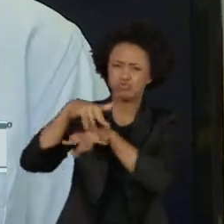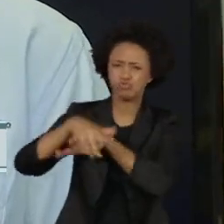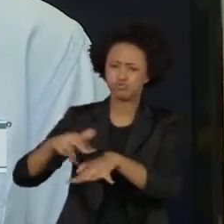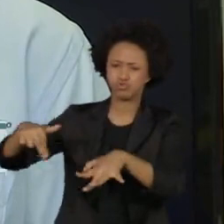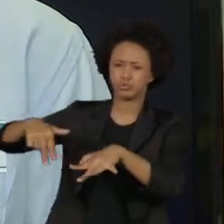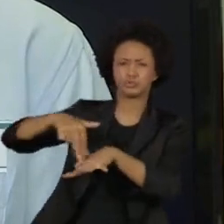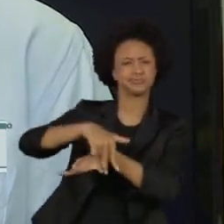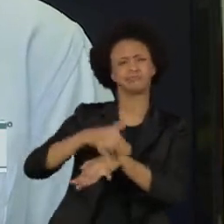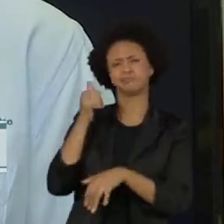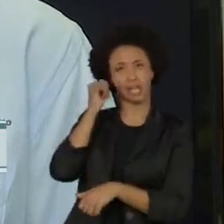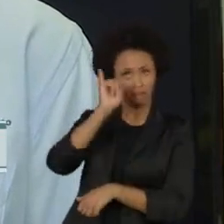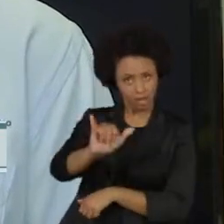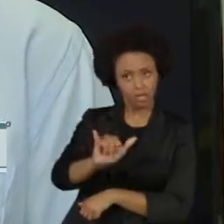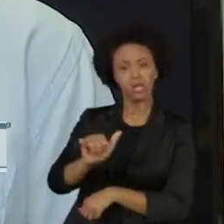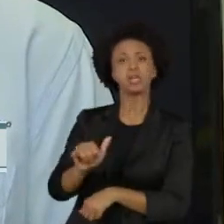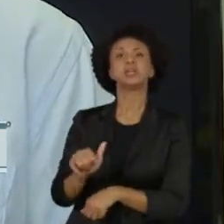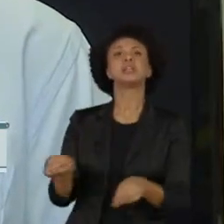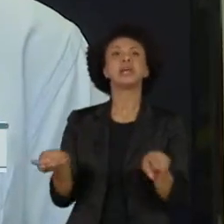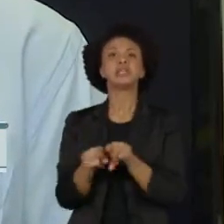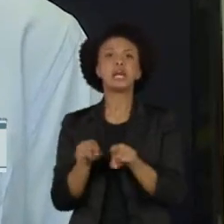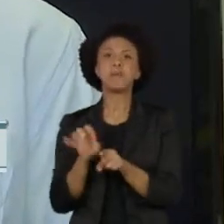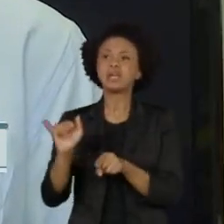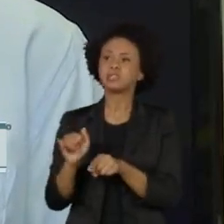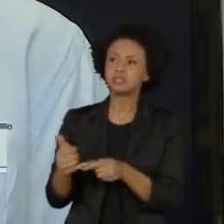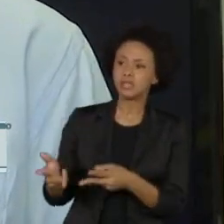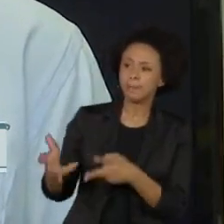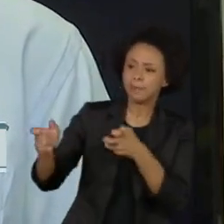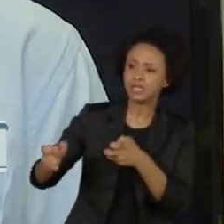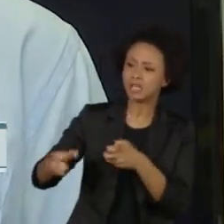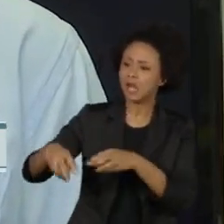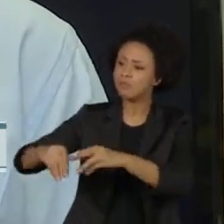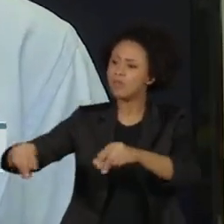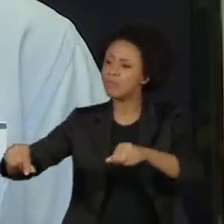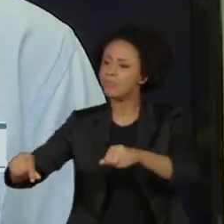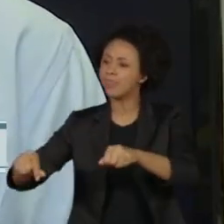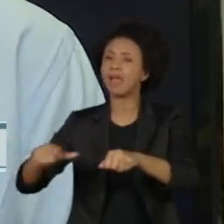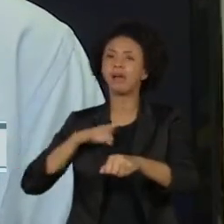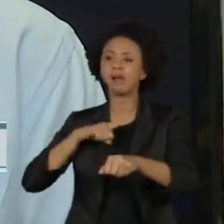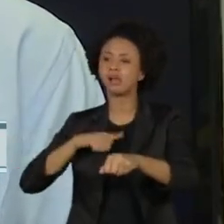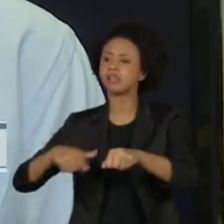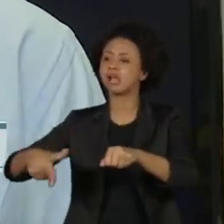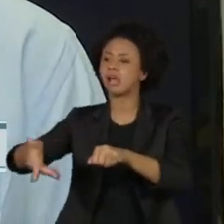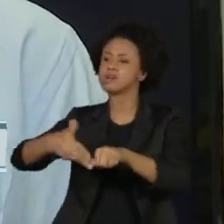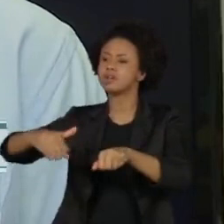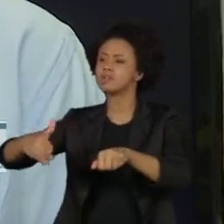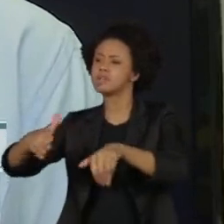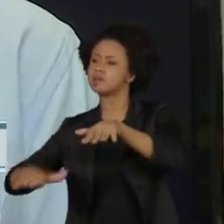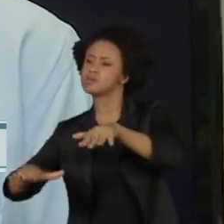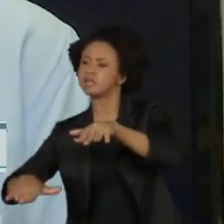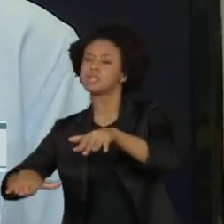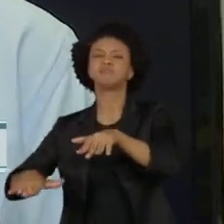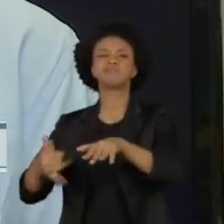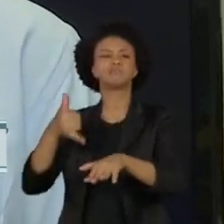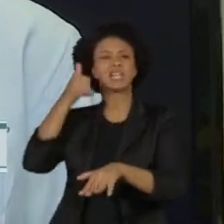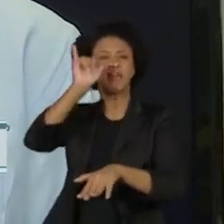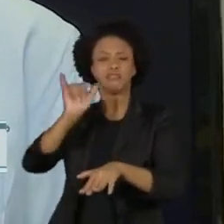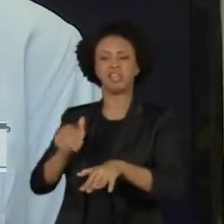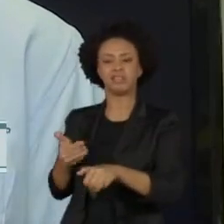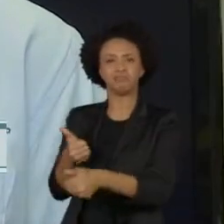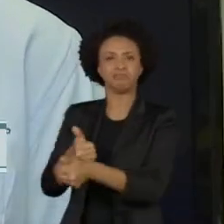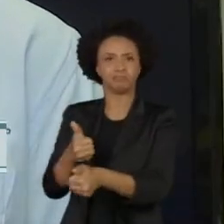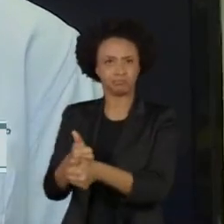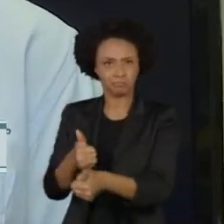ficar longe de rachaduras, eventuais rachaduras e portas que não se fecham. Sempre procurar